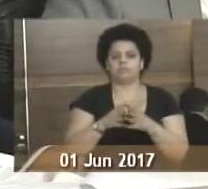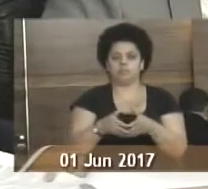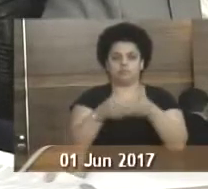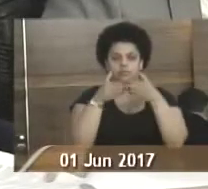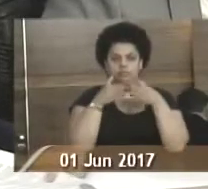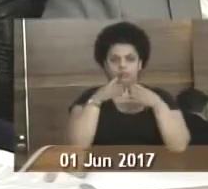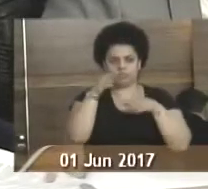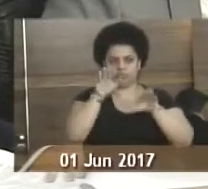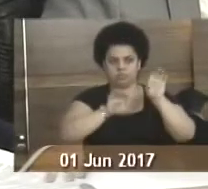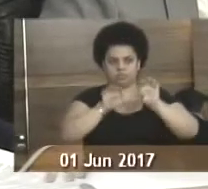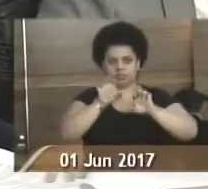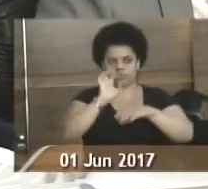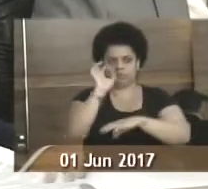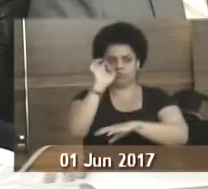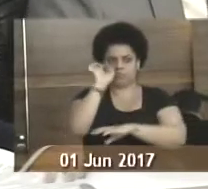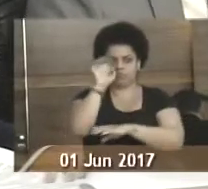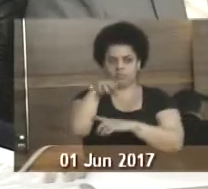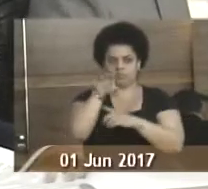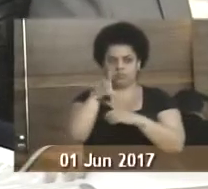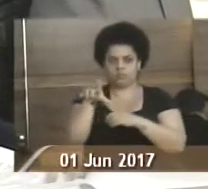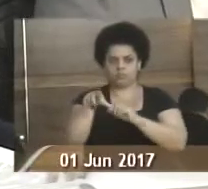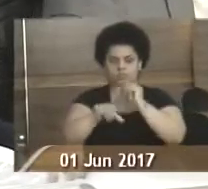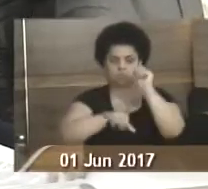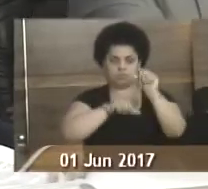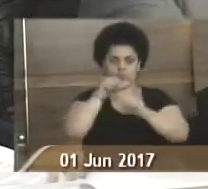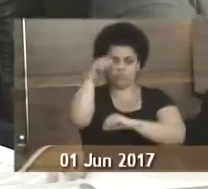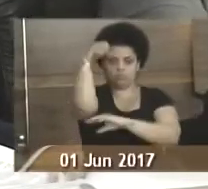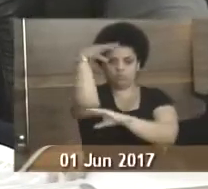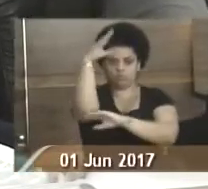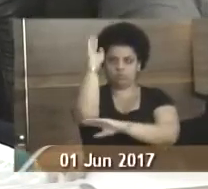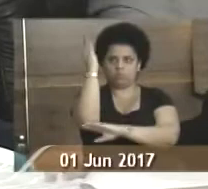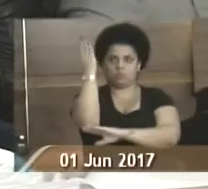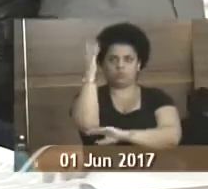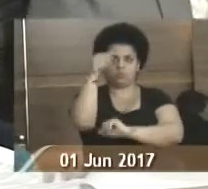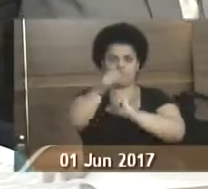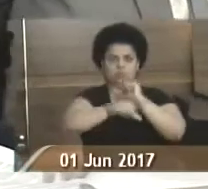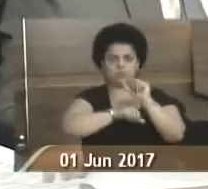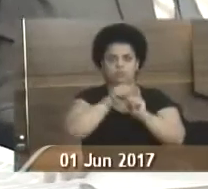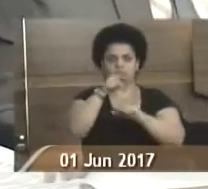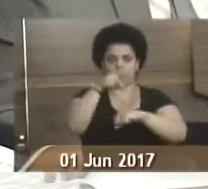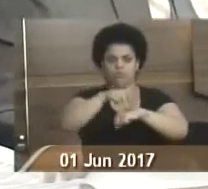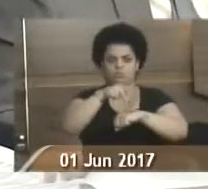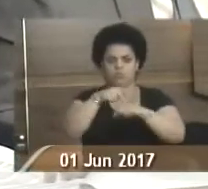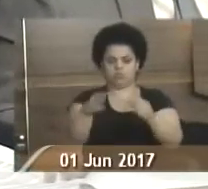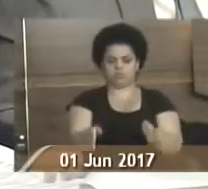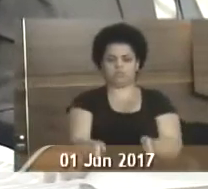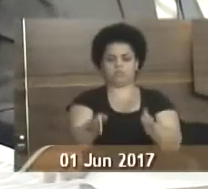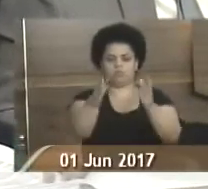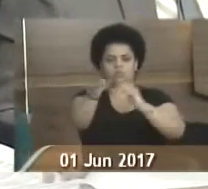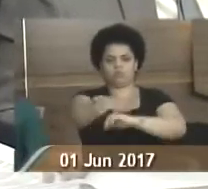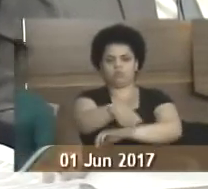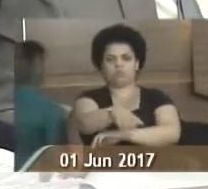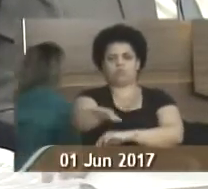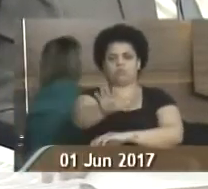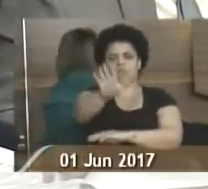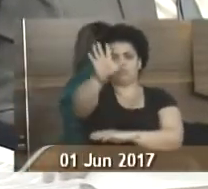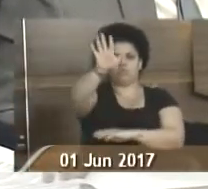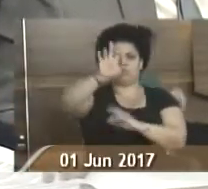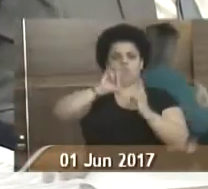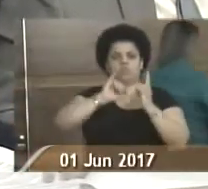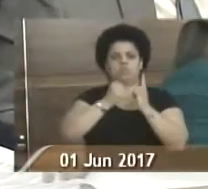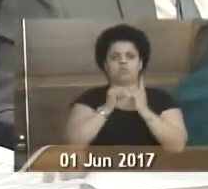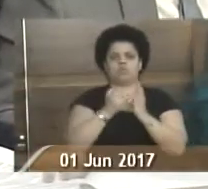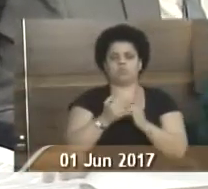solicitando à empresa Enel a substituição do atual poste de madeira por poste de concreto na rua Salomão Rezeque, final da escadaria